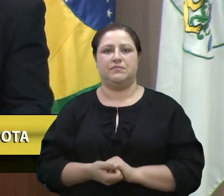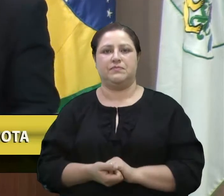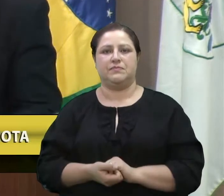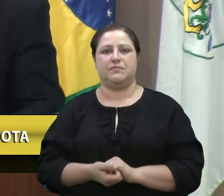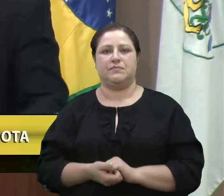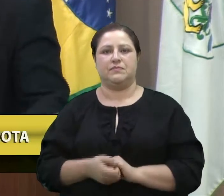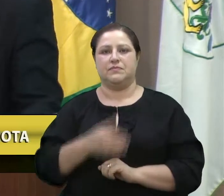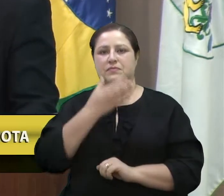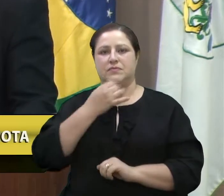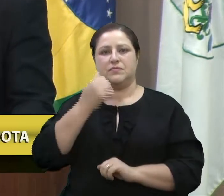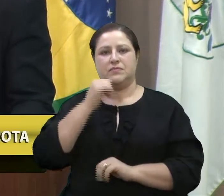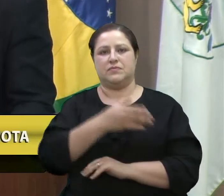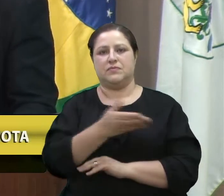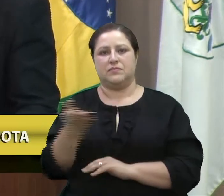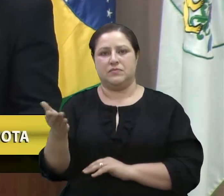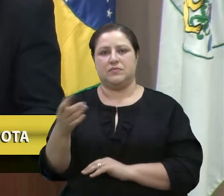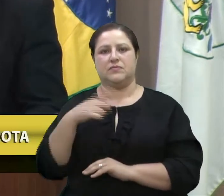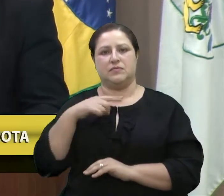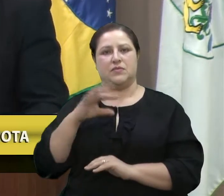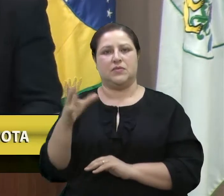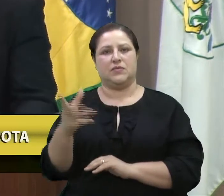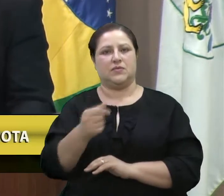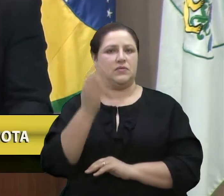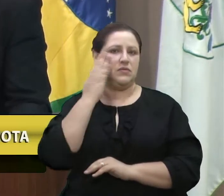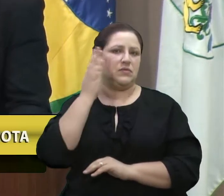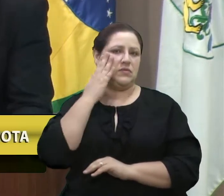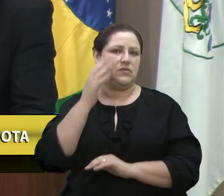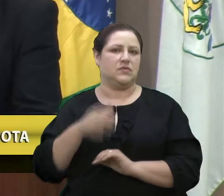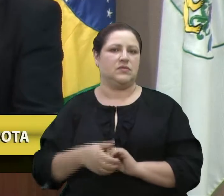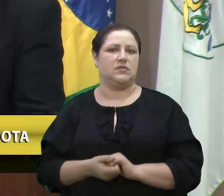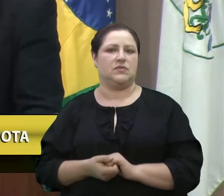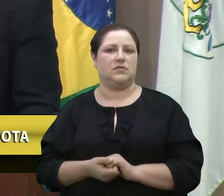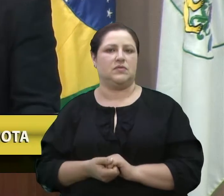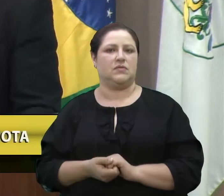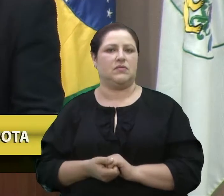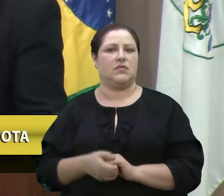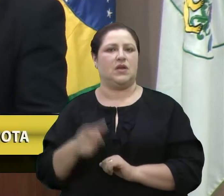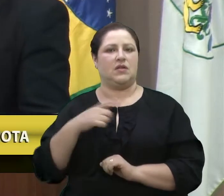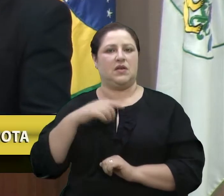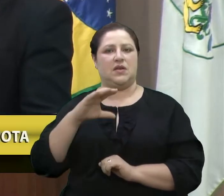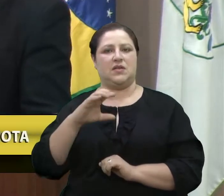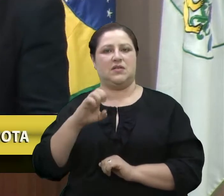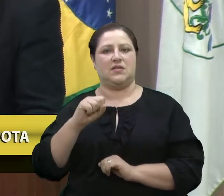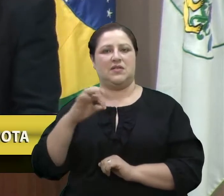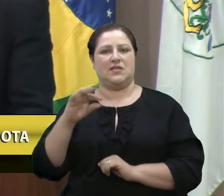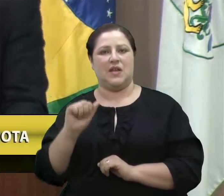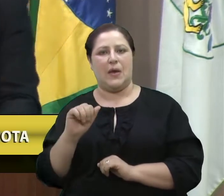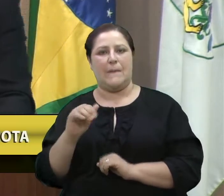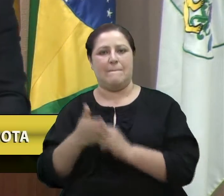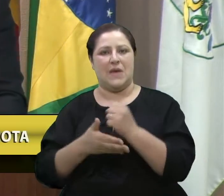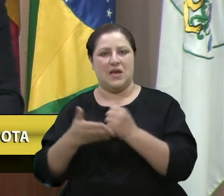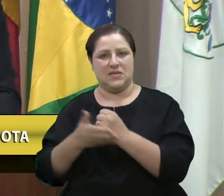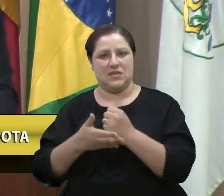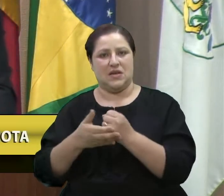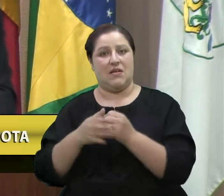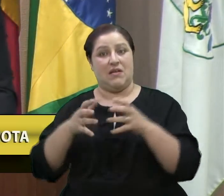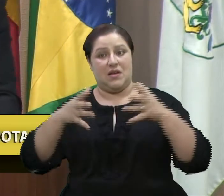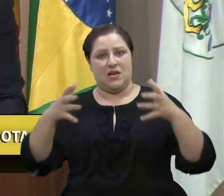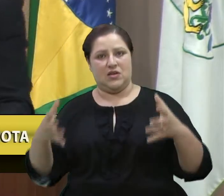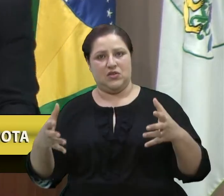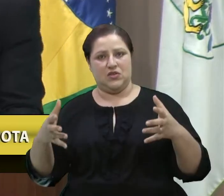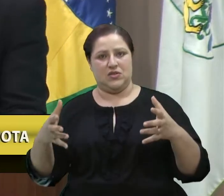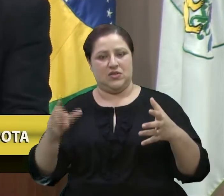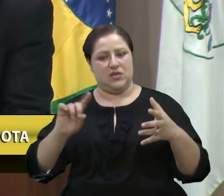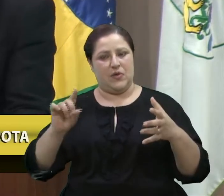senhoras e senhores, só pra que todos saibam, a cesta básica, hoje, aquela grande, não a pequena,